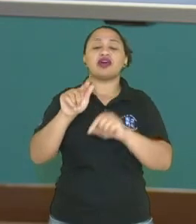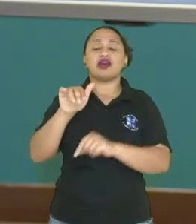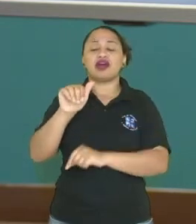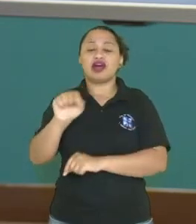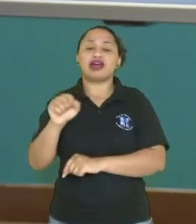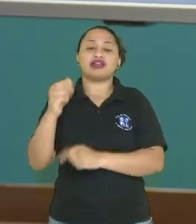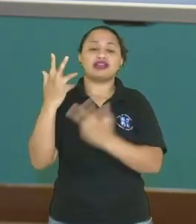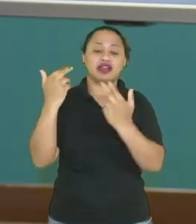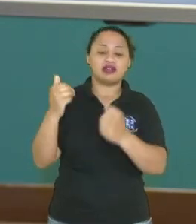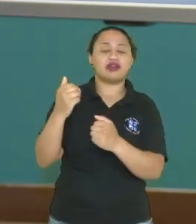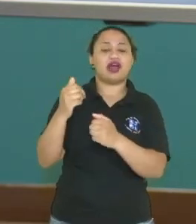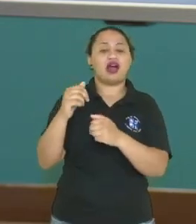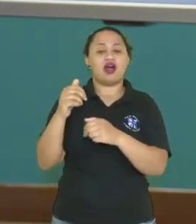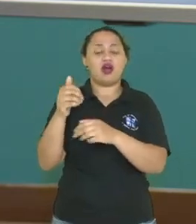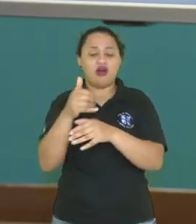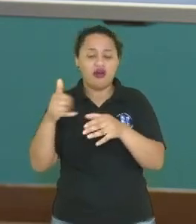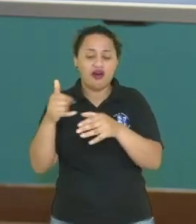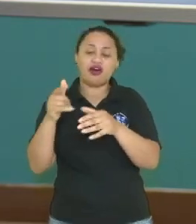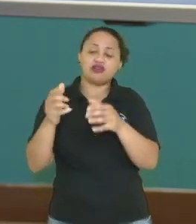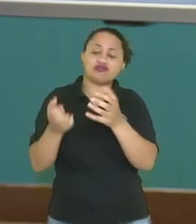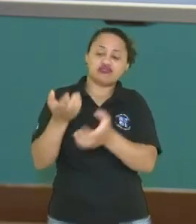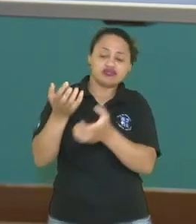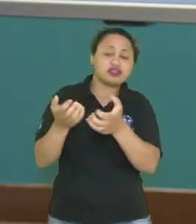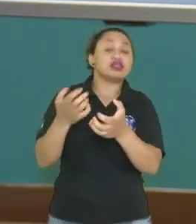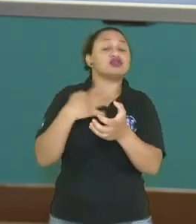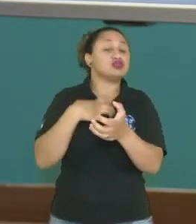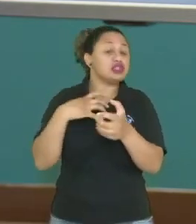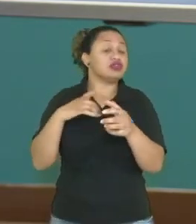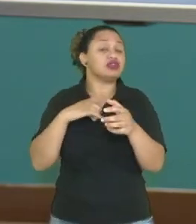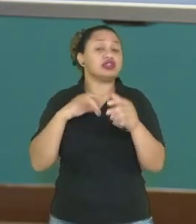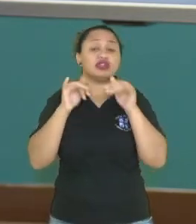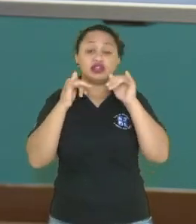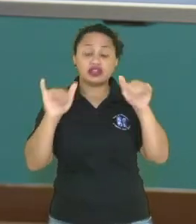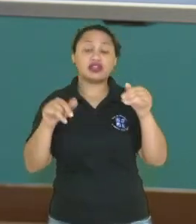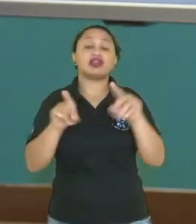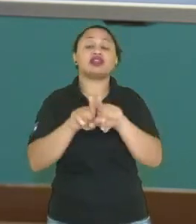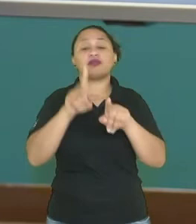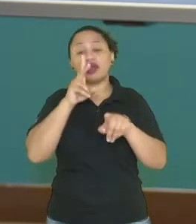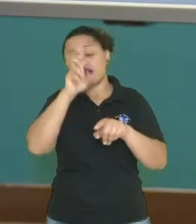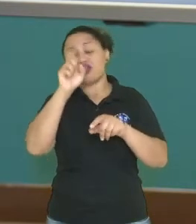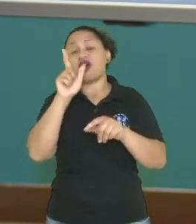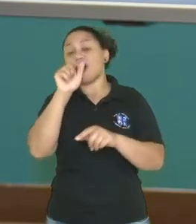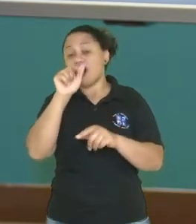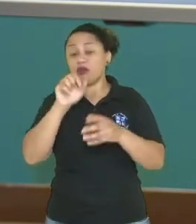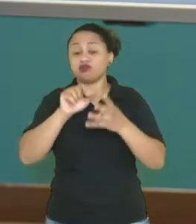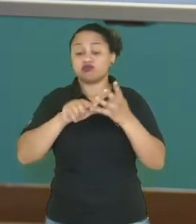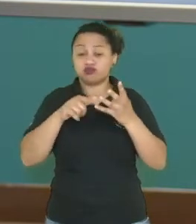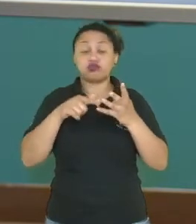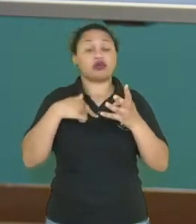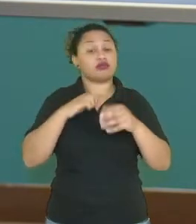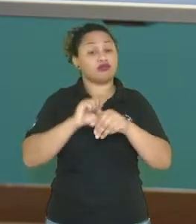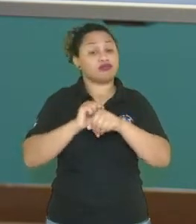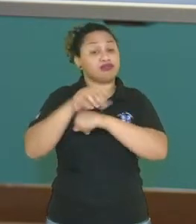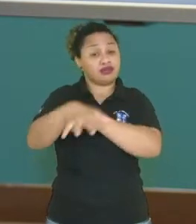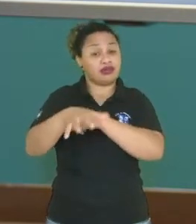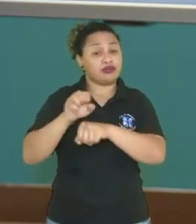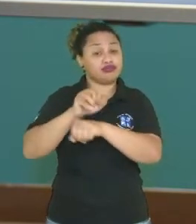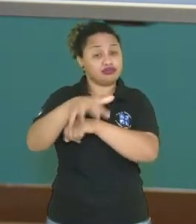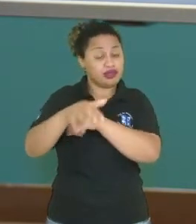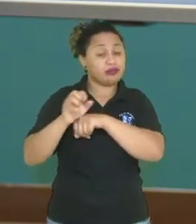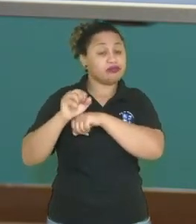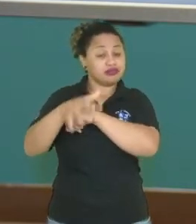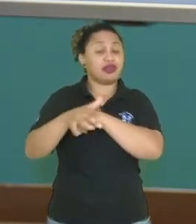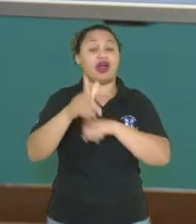do óleo, são formas ali de obter a energia. A força da água, exatamente, então são várias formas ali